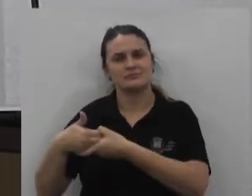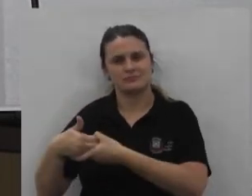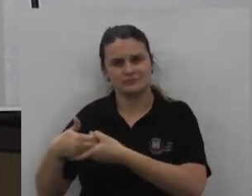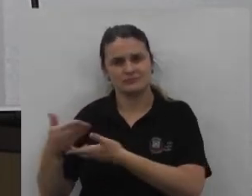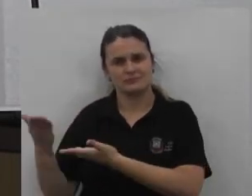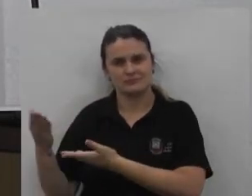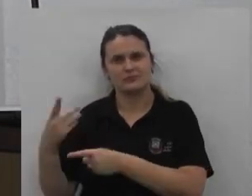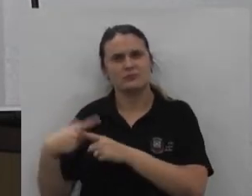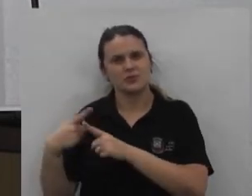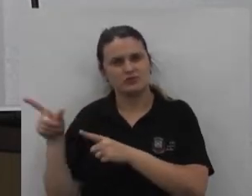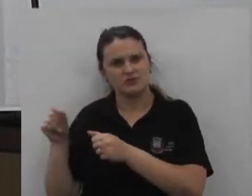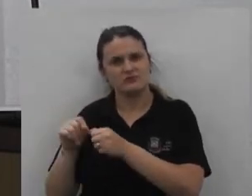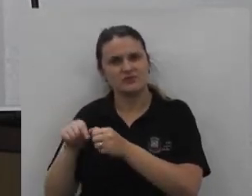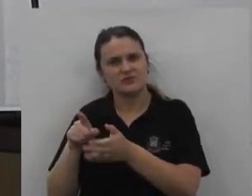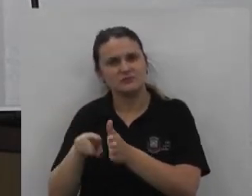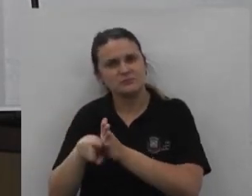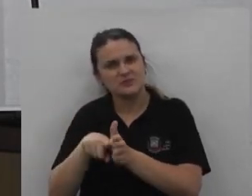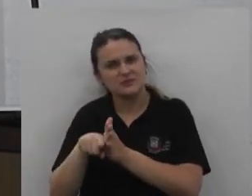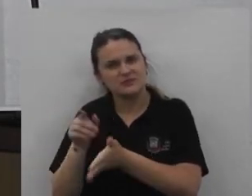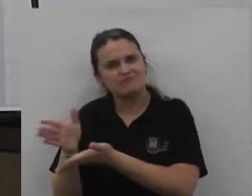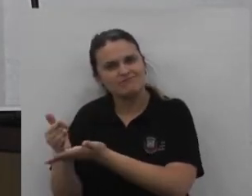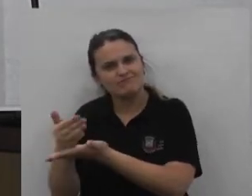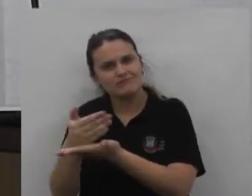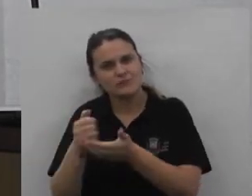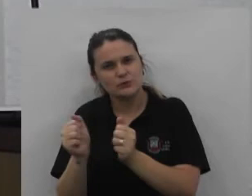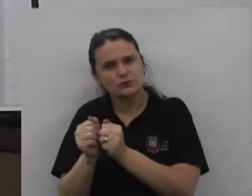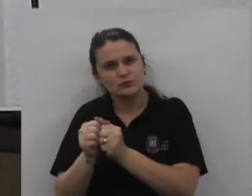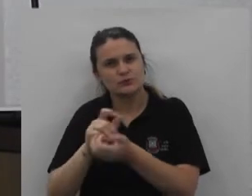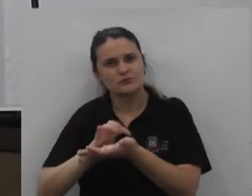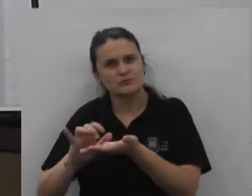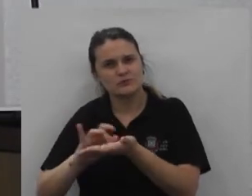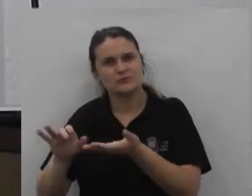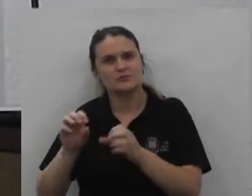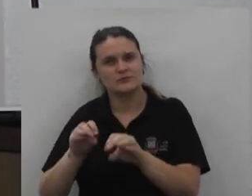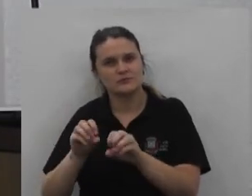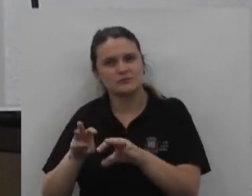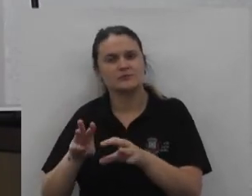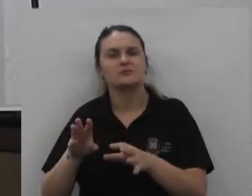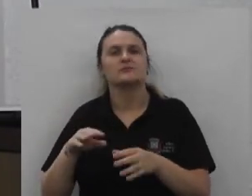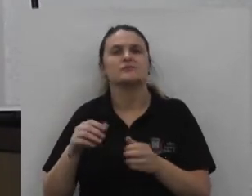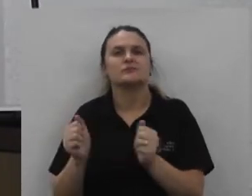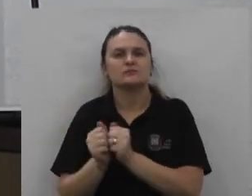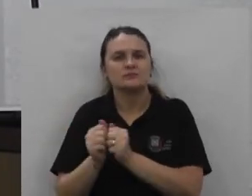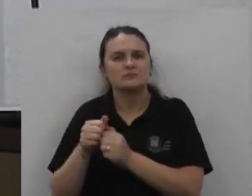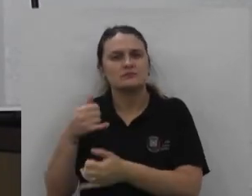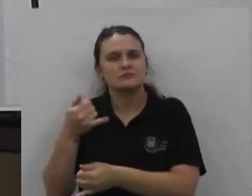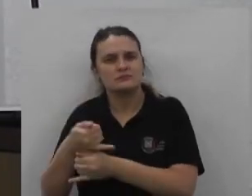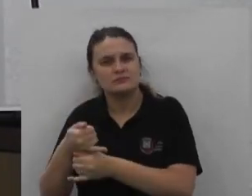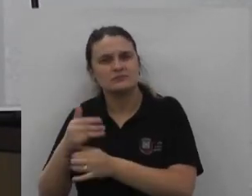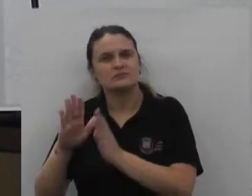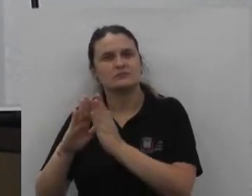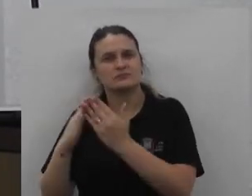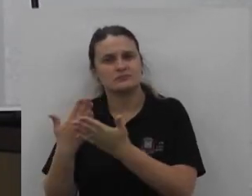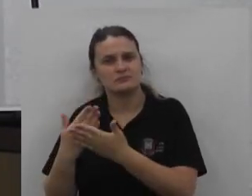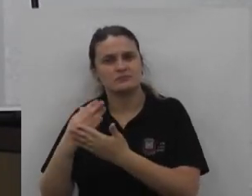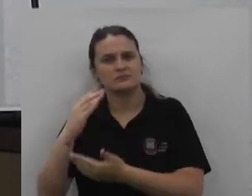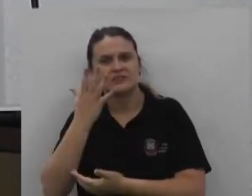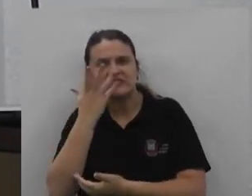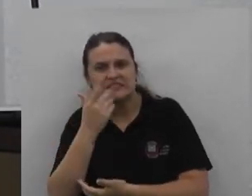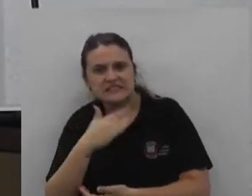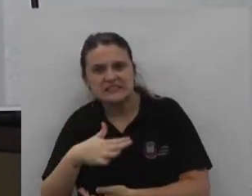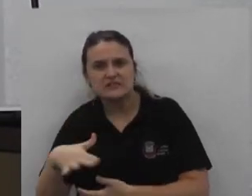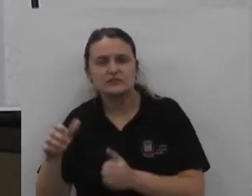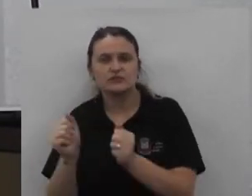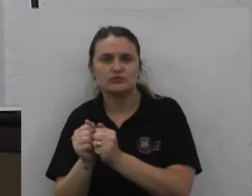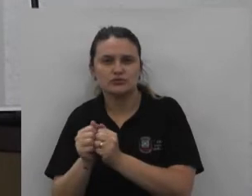parabenizá-la por esse levantamento que ela fez junto à Secretaria Municipal junto às diretoras do CEMEIS junto às